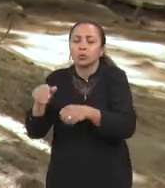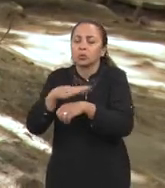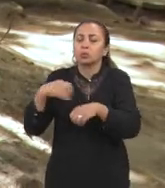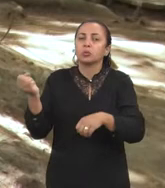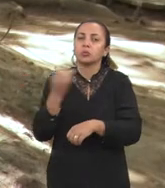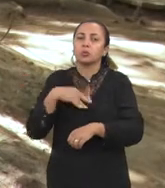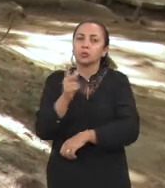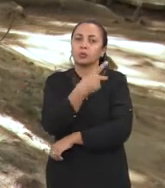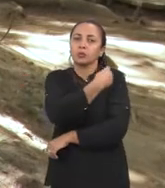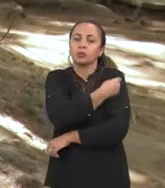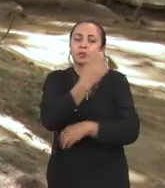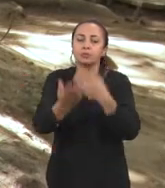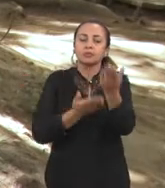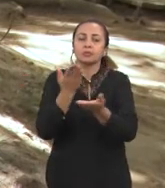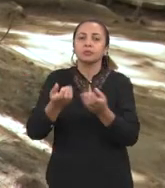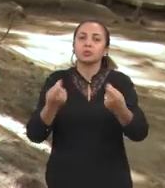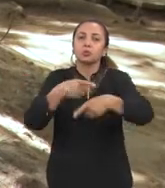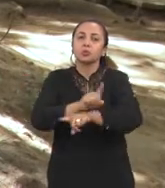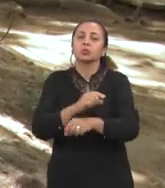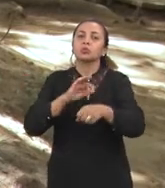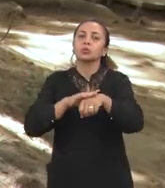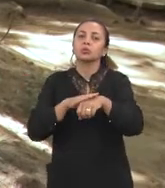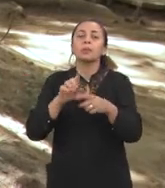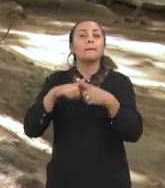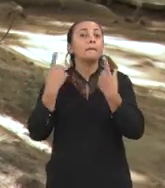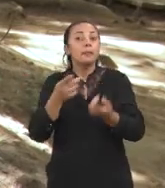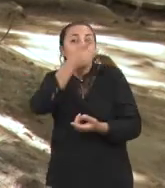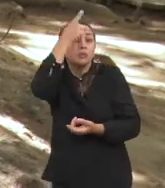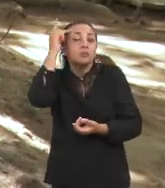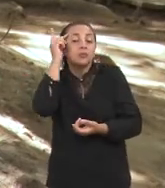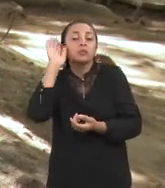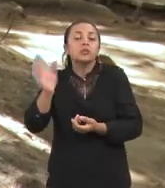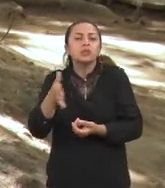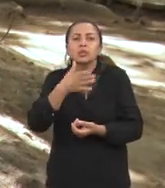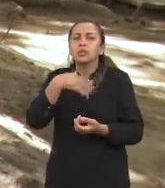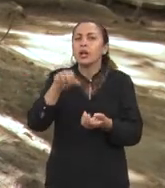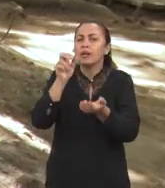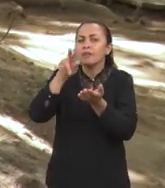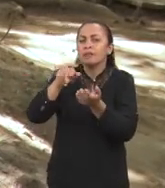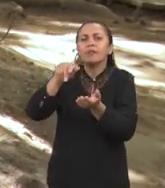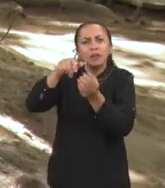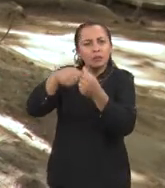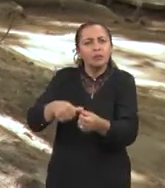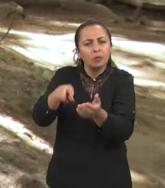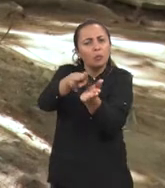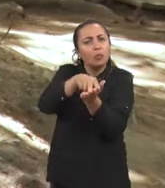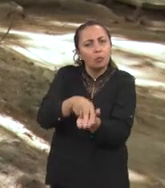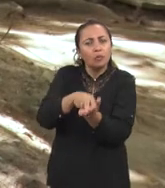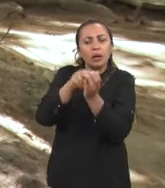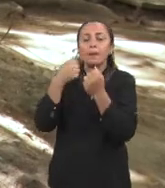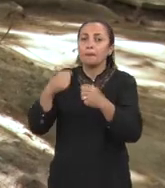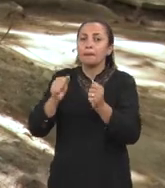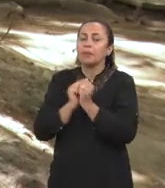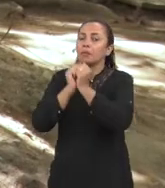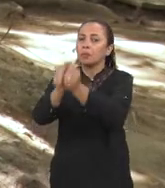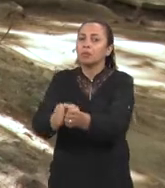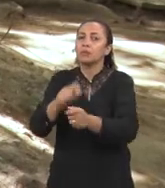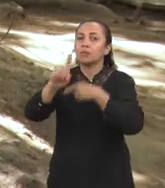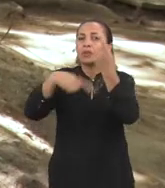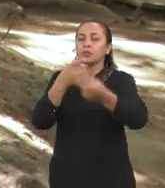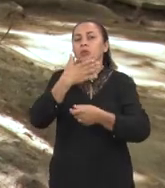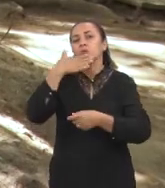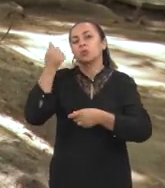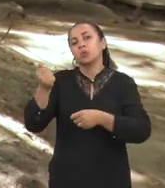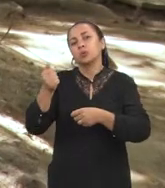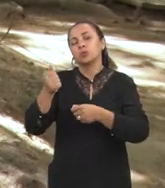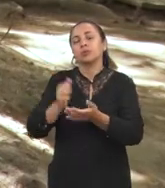tratamentos eficazes contra a doença. Mas quanto aos pacientes que foram hospitalizados e precisam de acompanhamento após a recuperação?